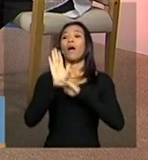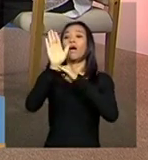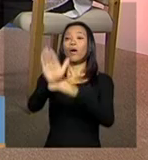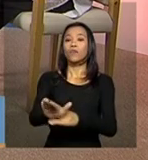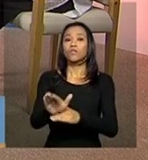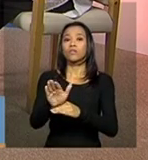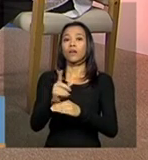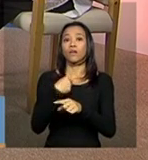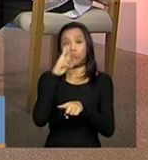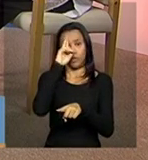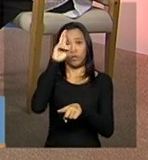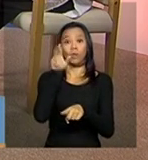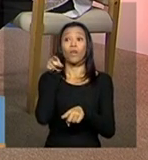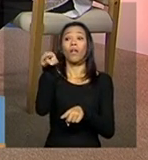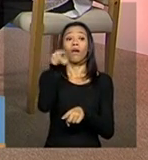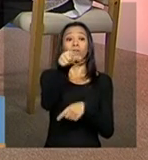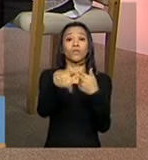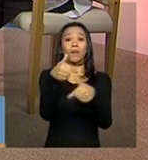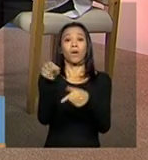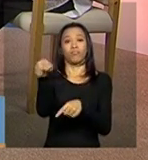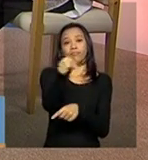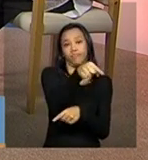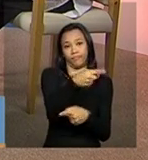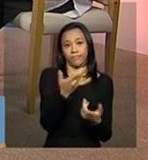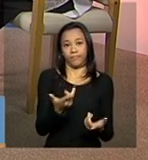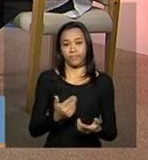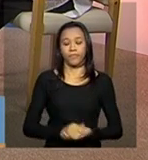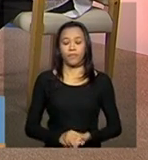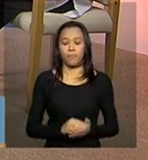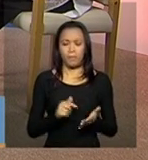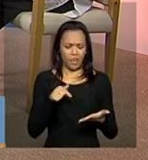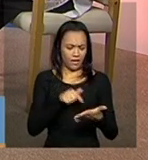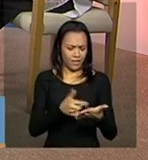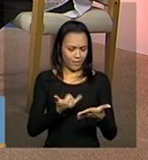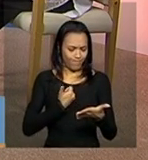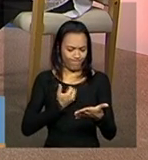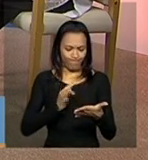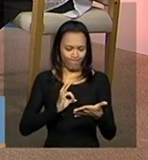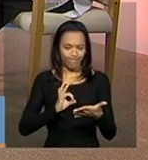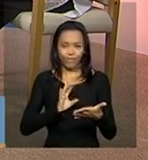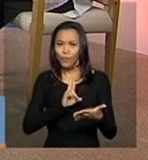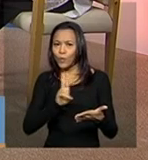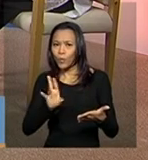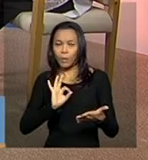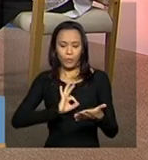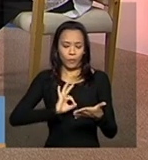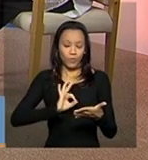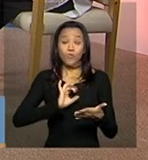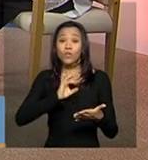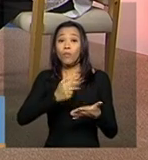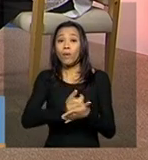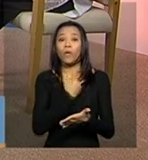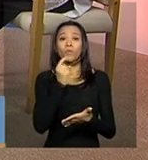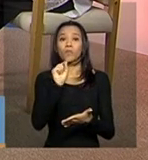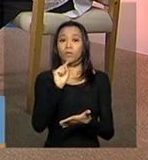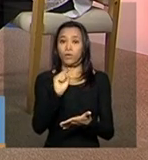preenchimento que ele está fazendo do Cneias. Aqui não está identificado, só diz o seguinte, acessa o sistema